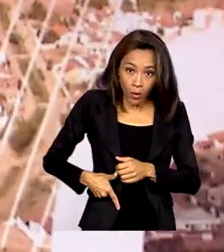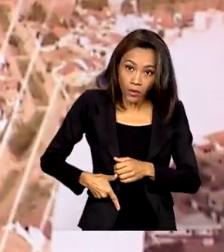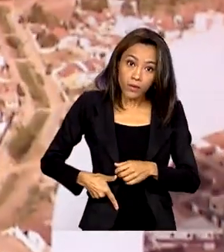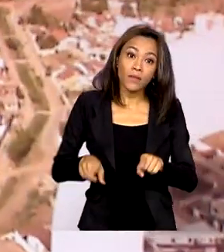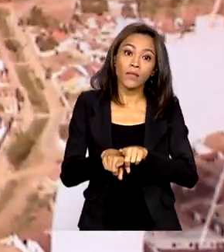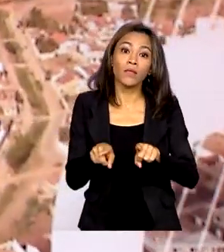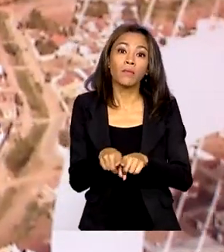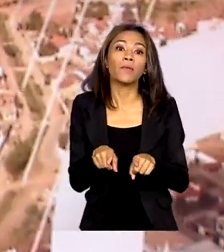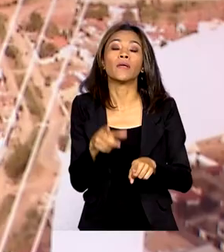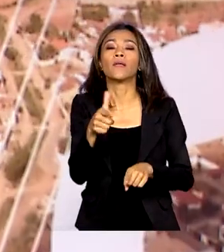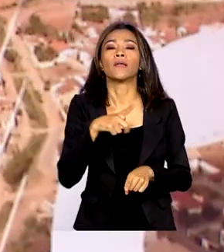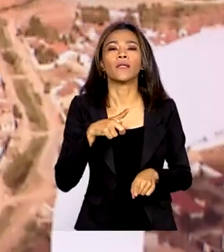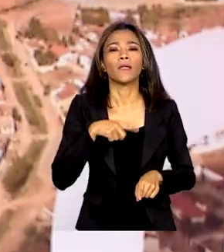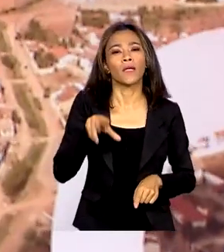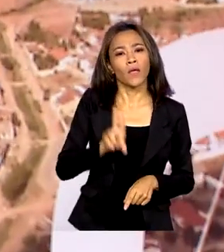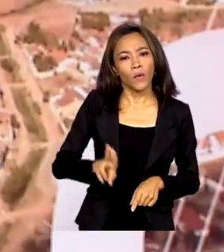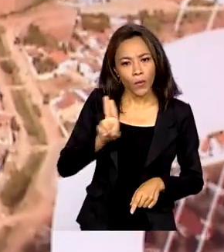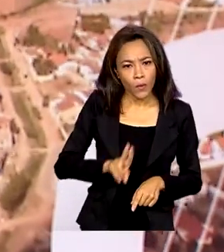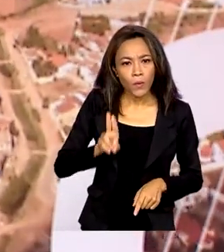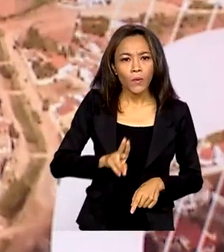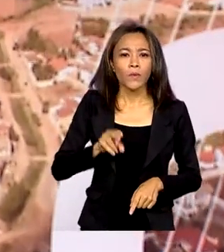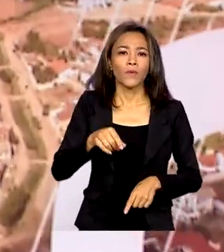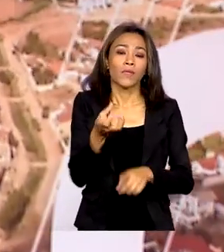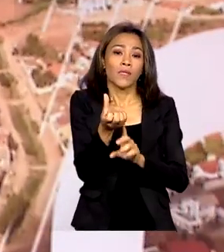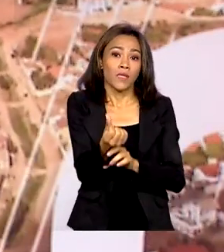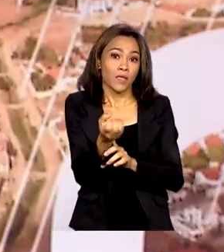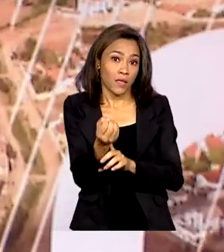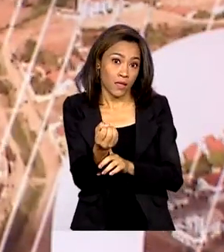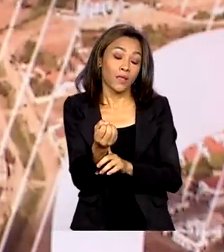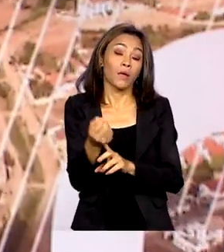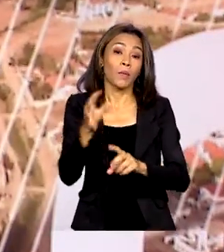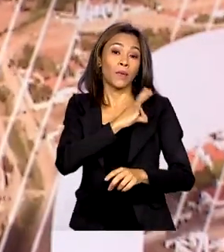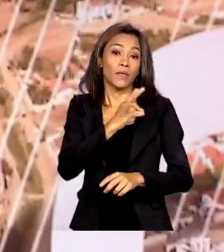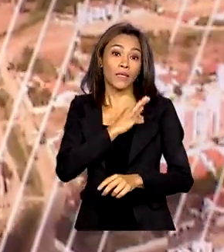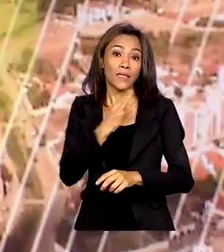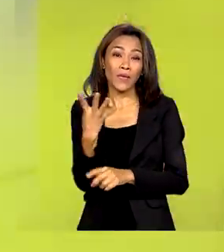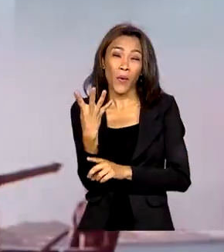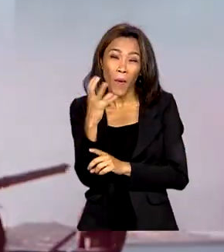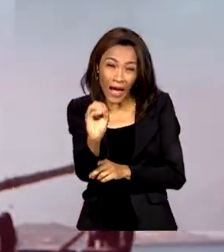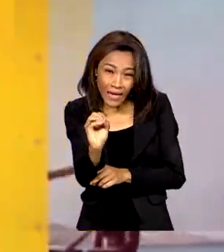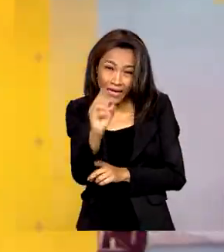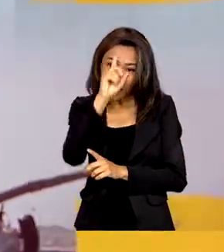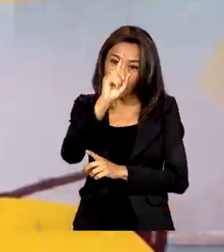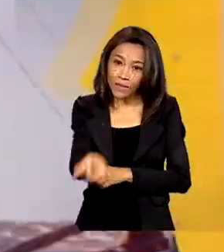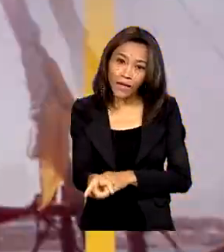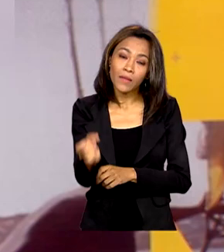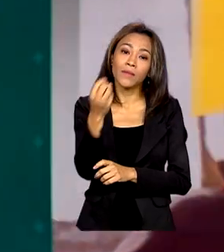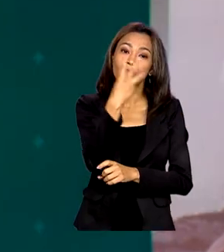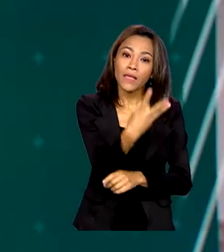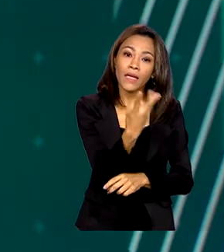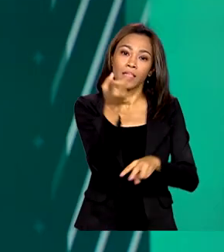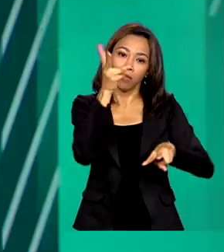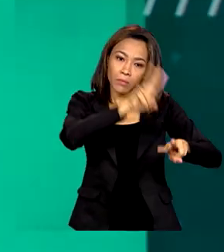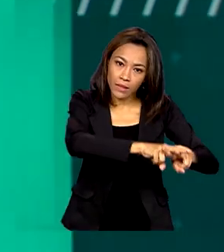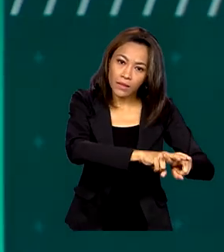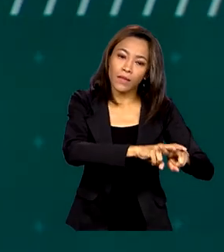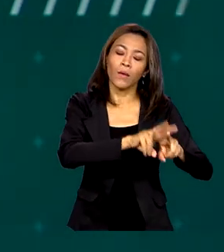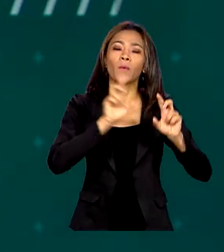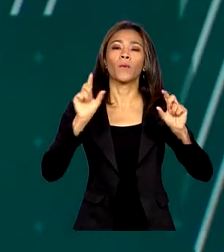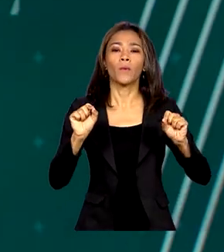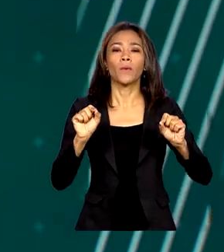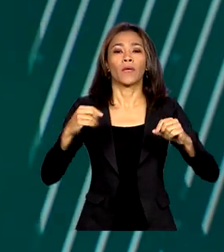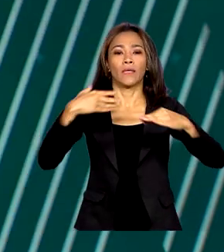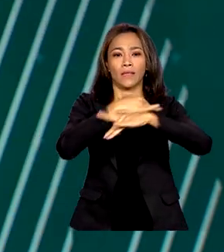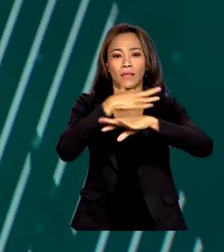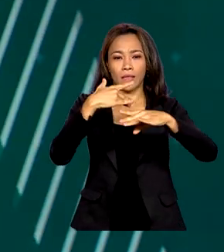de 160 policiais federais cumpriram 40 mandados de busca e apreensão e 3 mandados de prisão temporária em